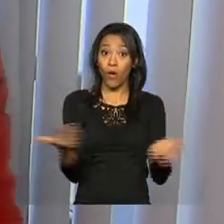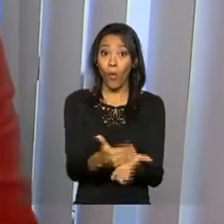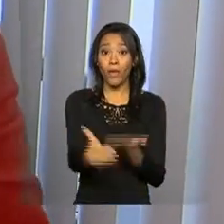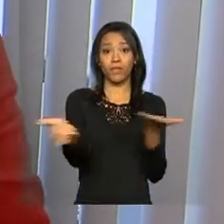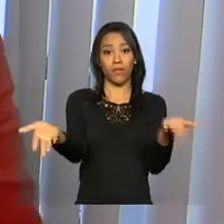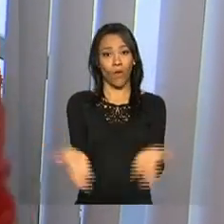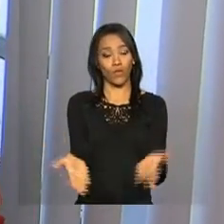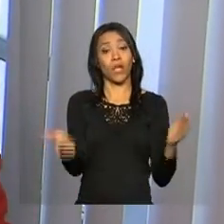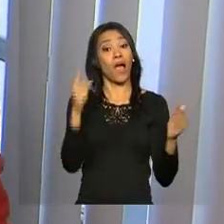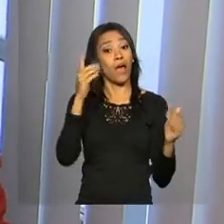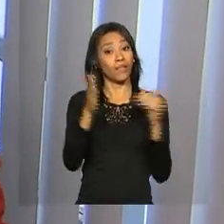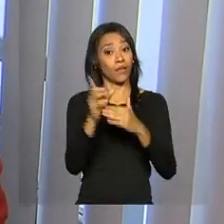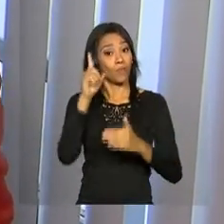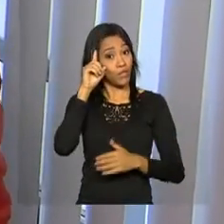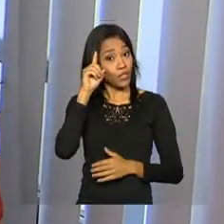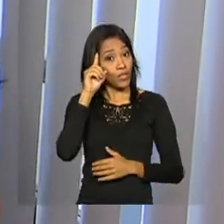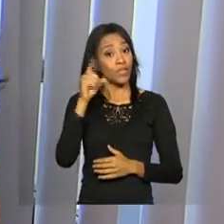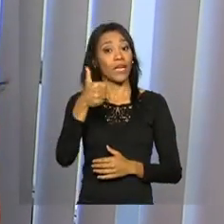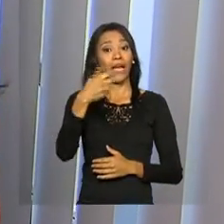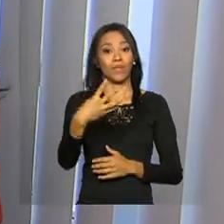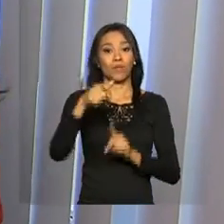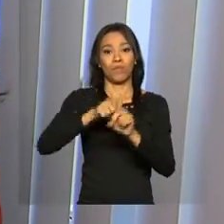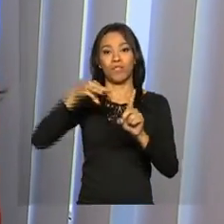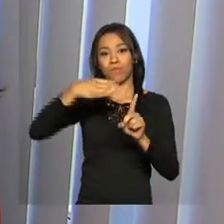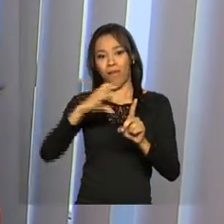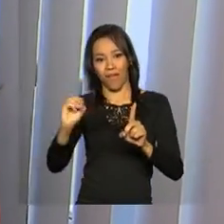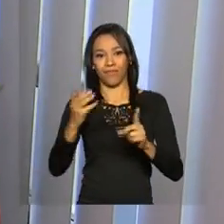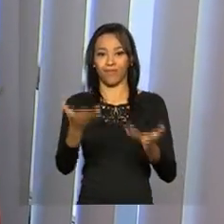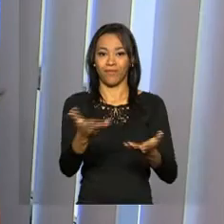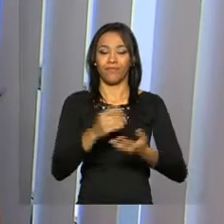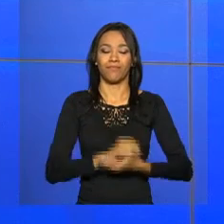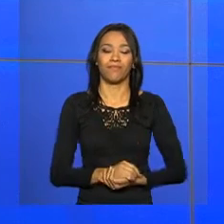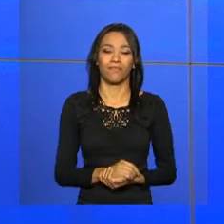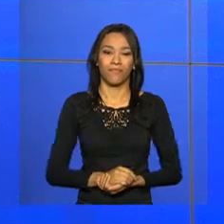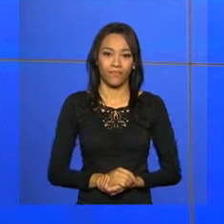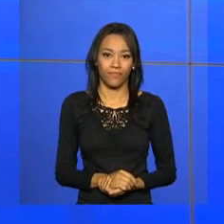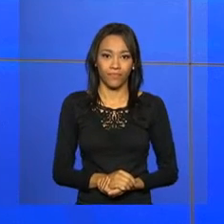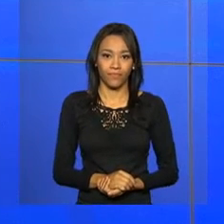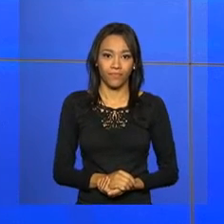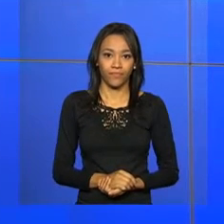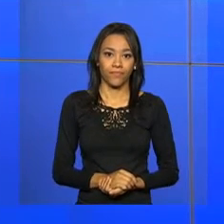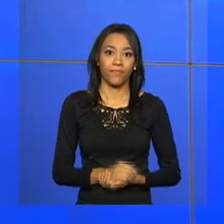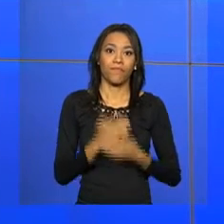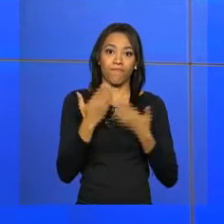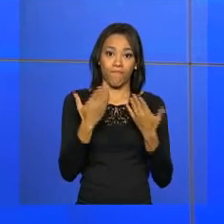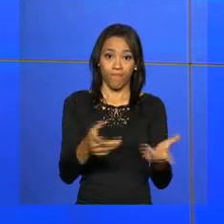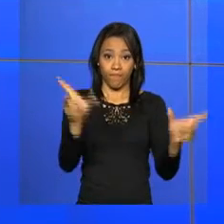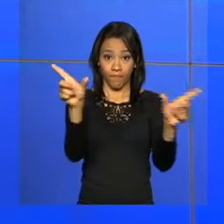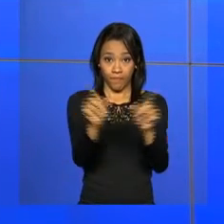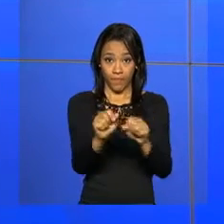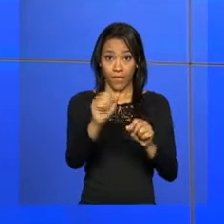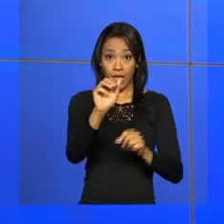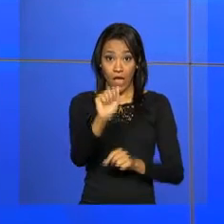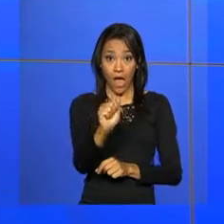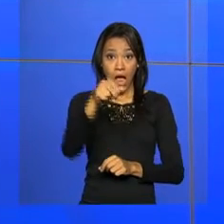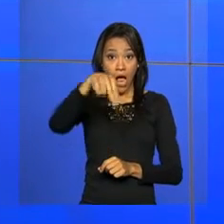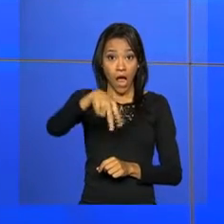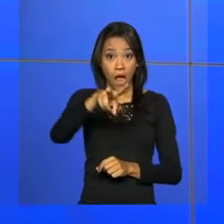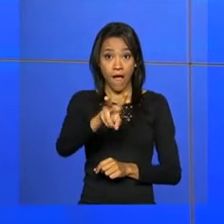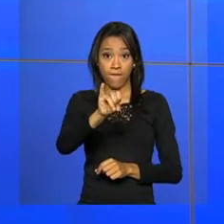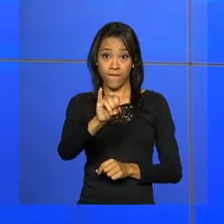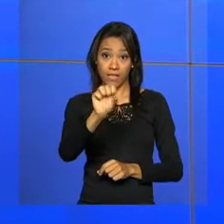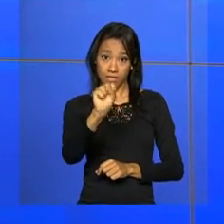e vão até o dia 14 de março. De Brasília, Paola de Hort. A Agência Nacional de Vigilância